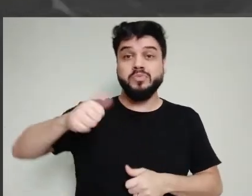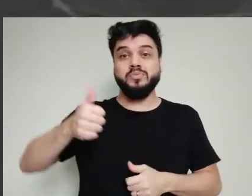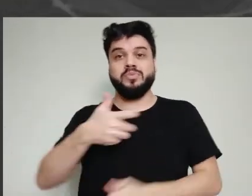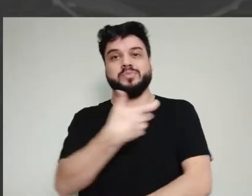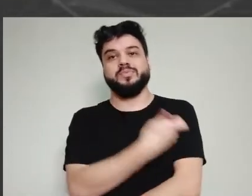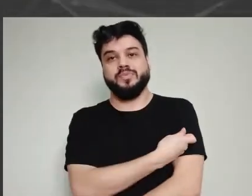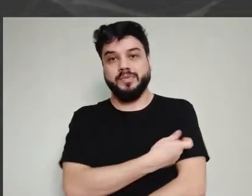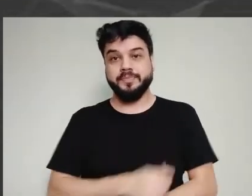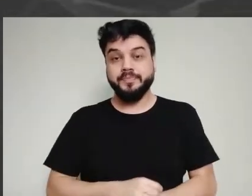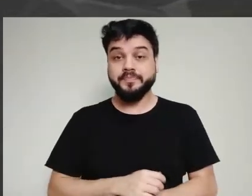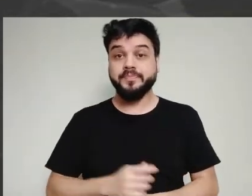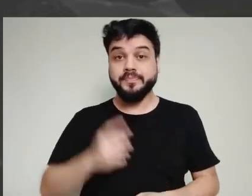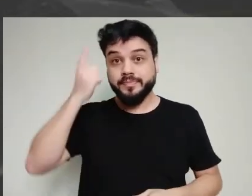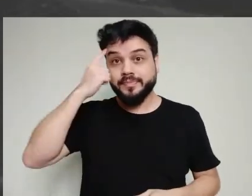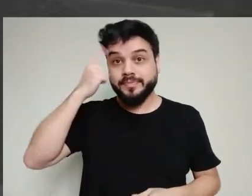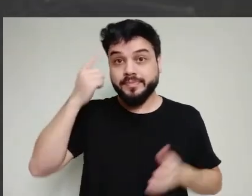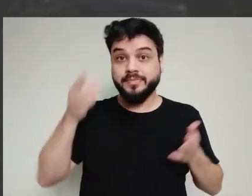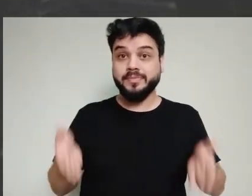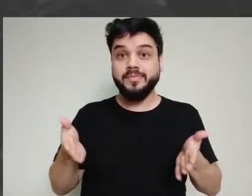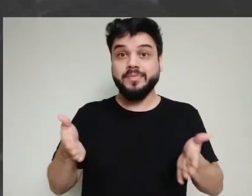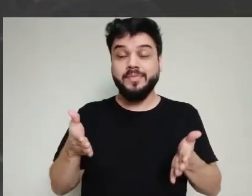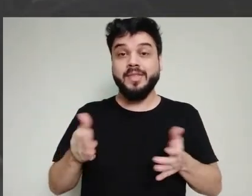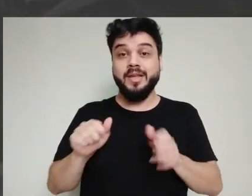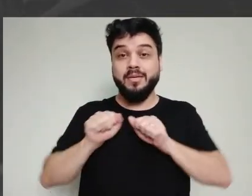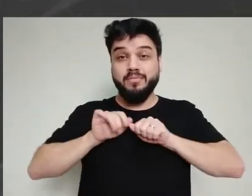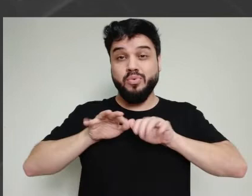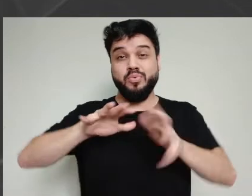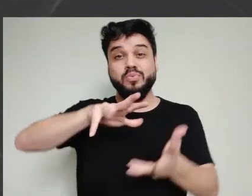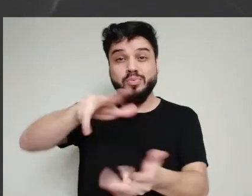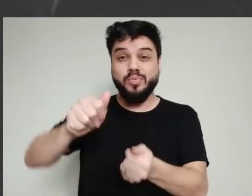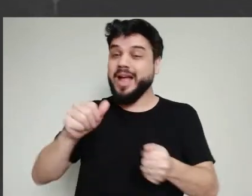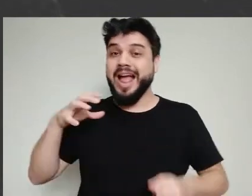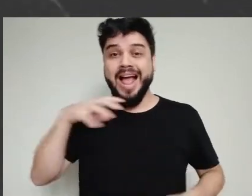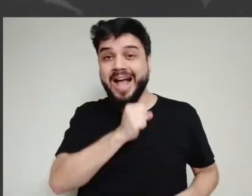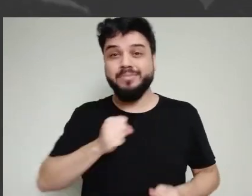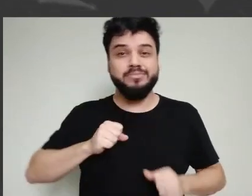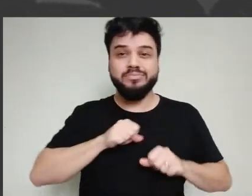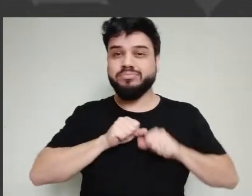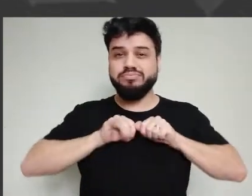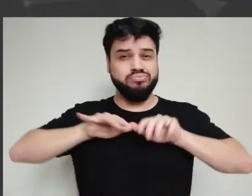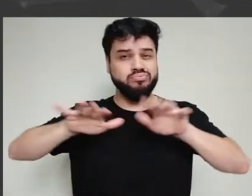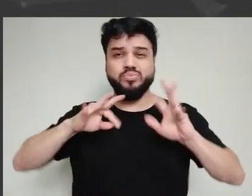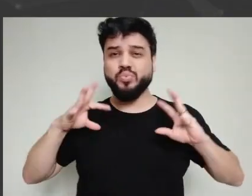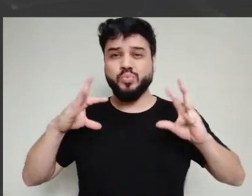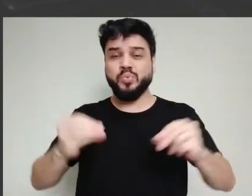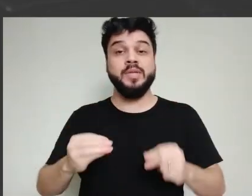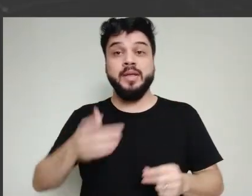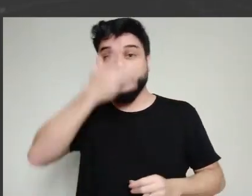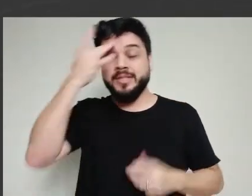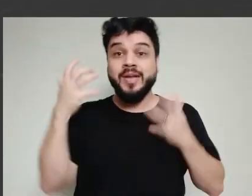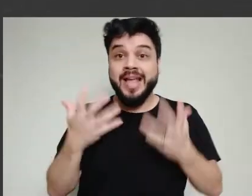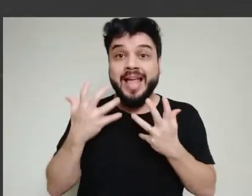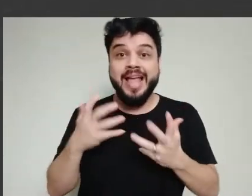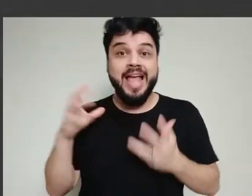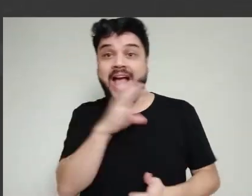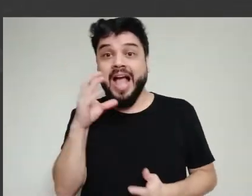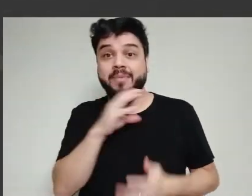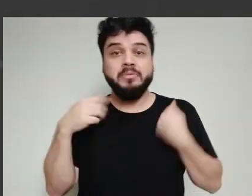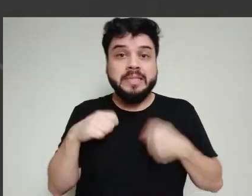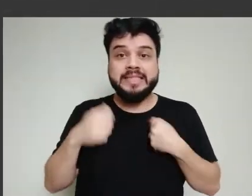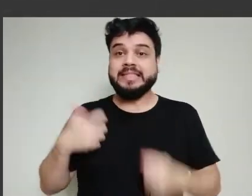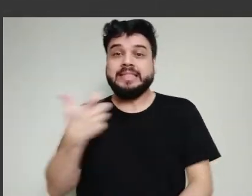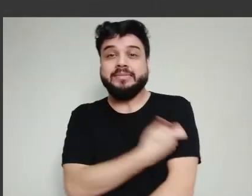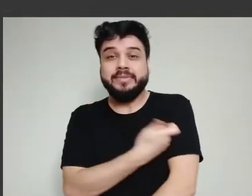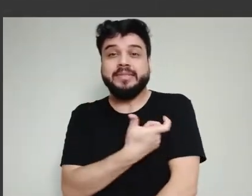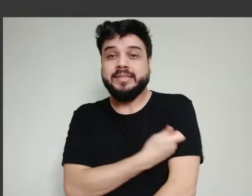pandemia está tudo acontecendo de forma muito rápida e existe uma pressão muito forte para liberar uma vacina, a gente vai ficar com uma